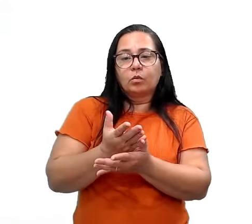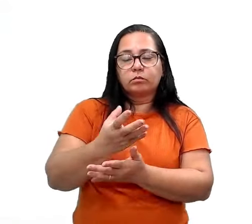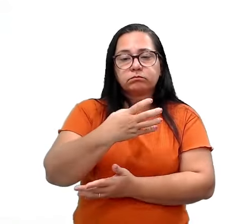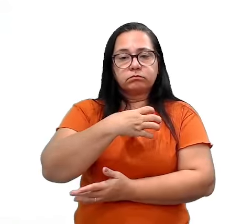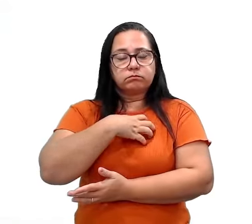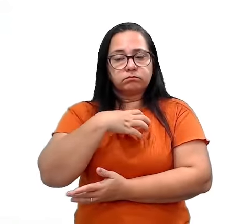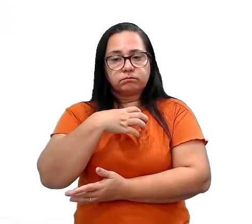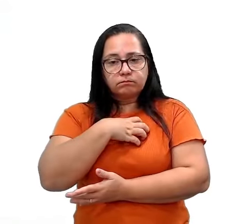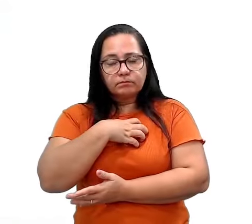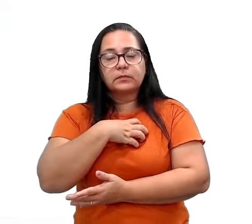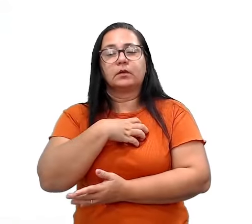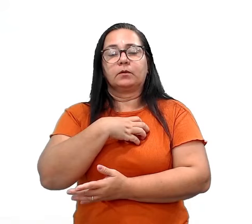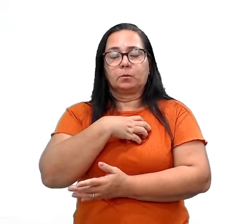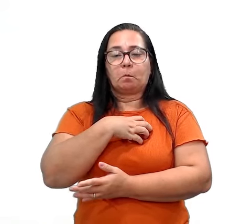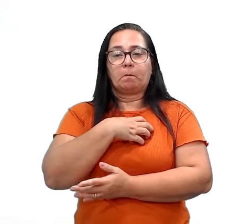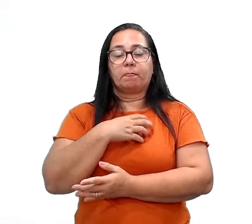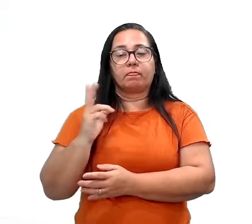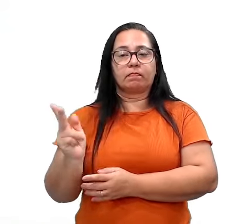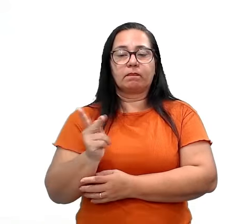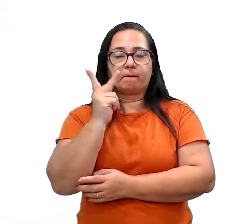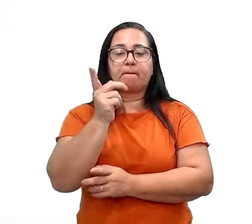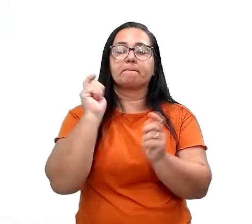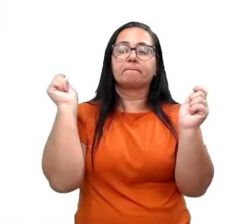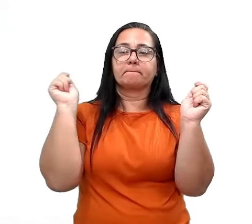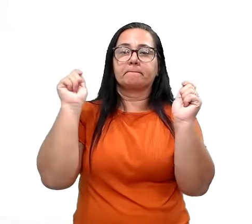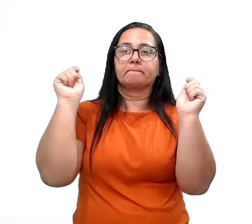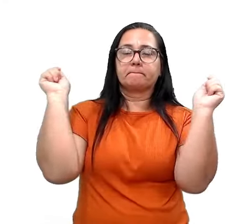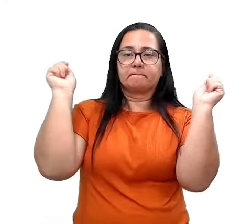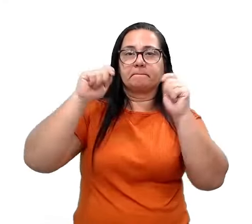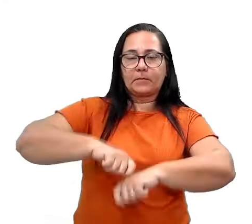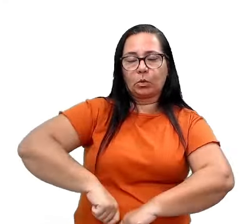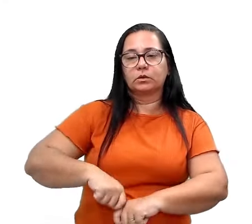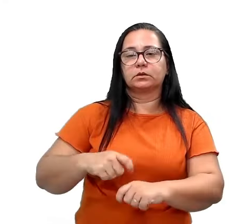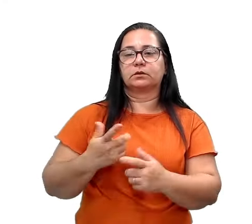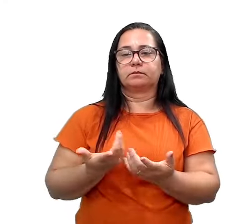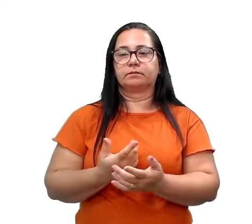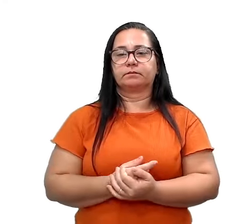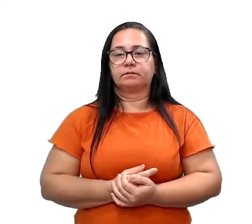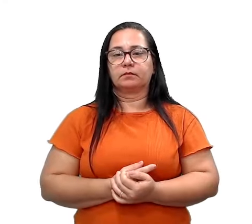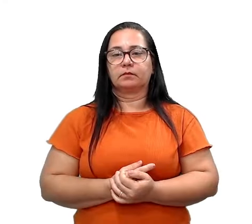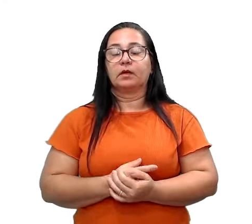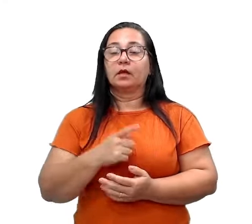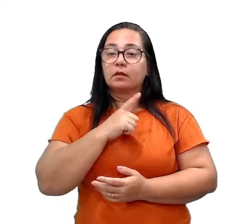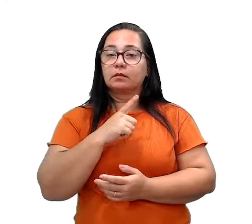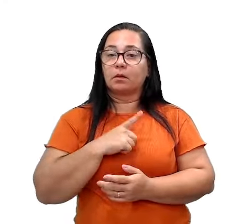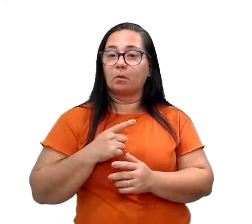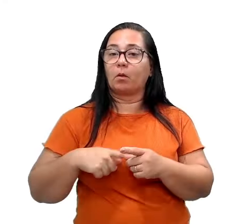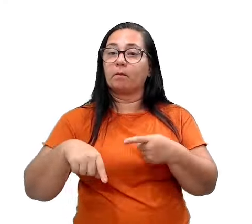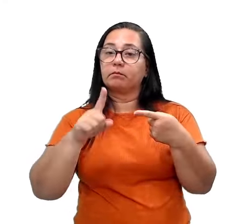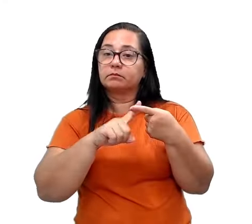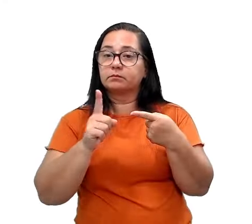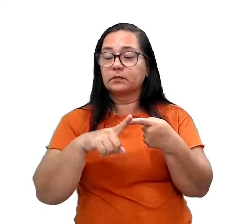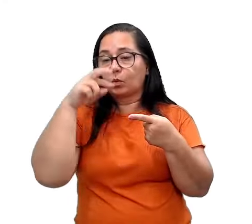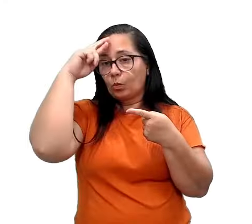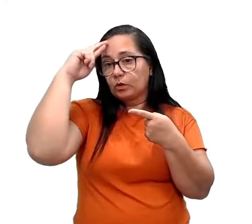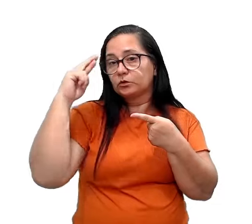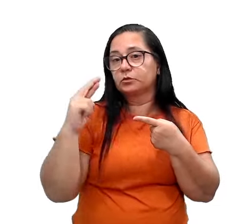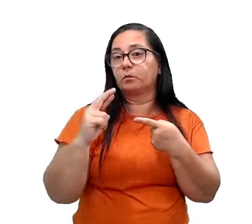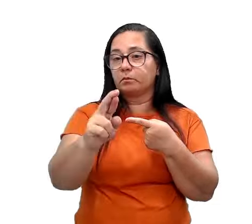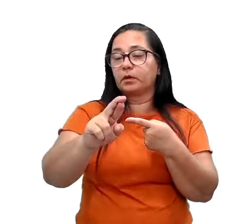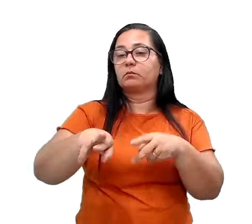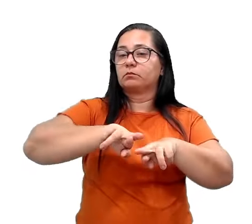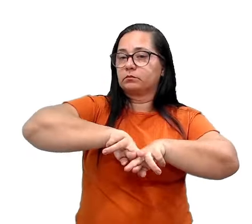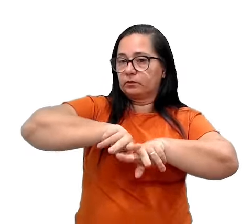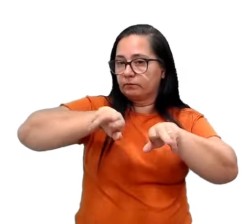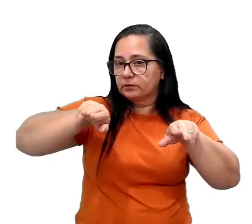pelas quais esses valores podem se manifestar. Nós temos aqui o respeito, a